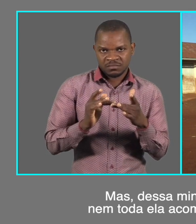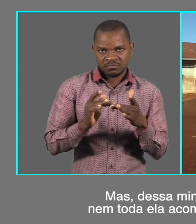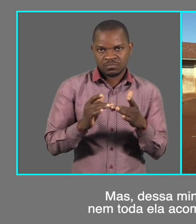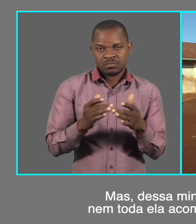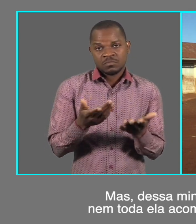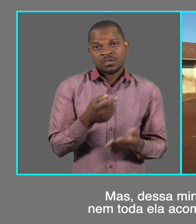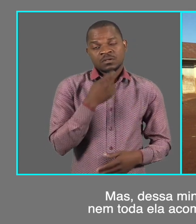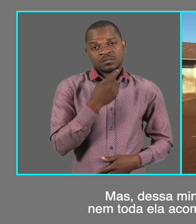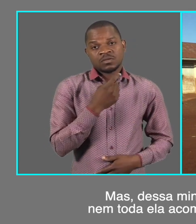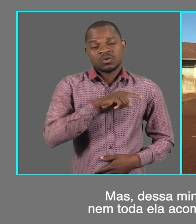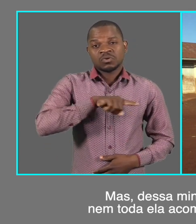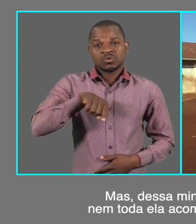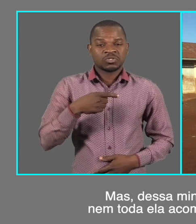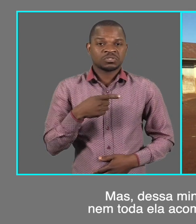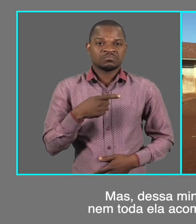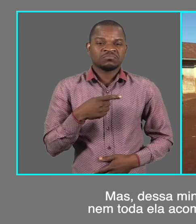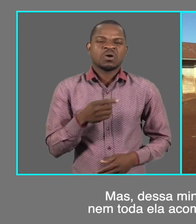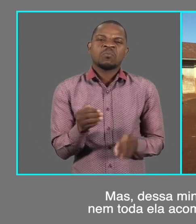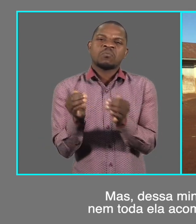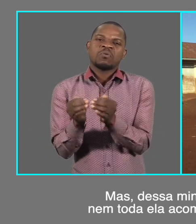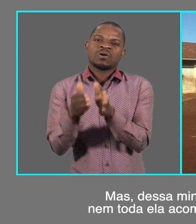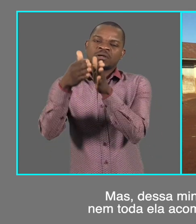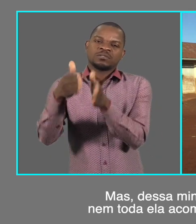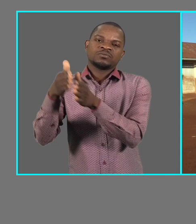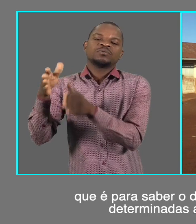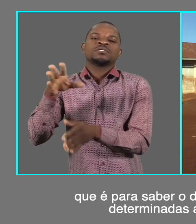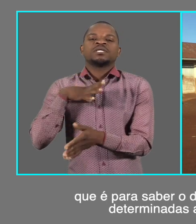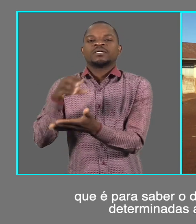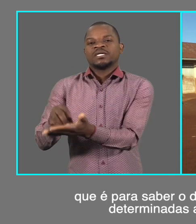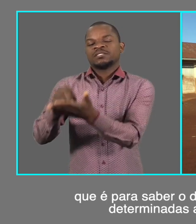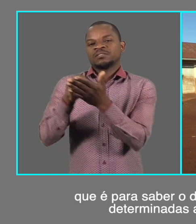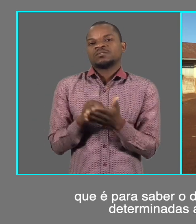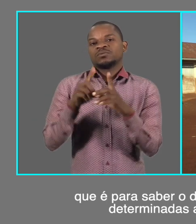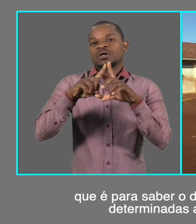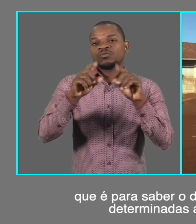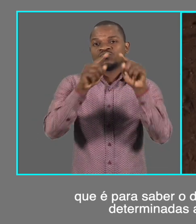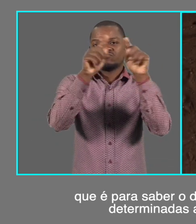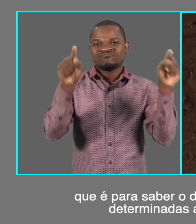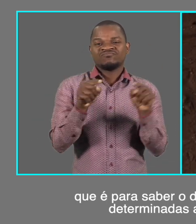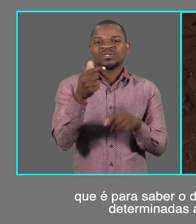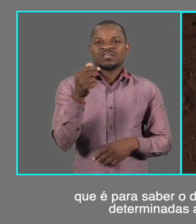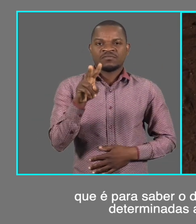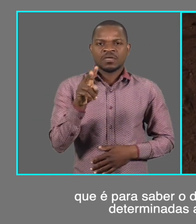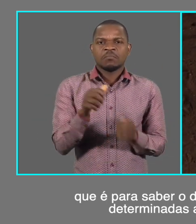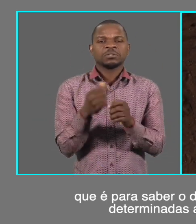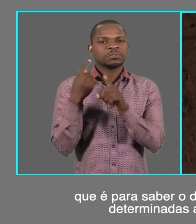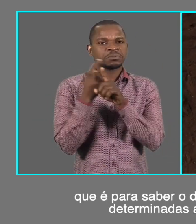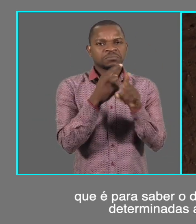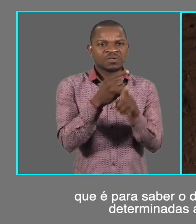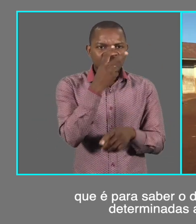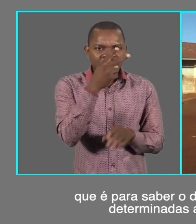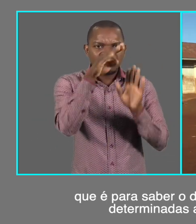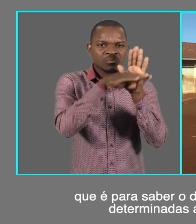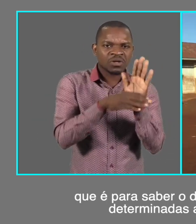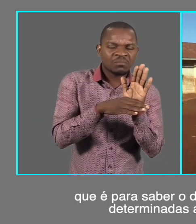toda ela envolve-se em atividades de acompanhar a programação da televisão, que é para saber o dia e a hora em que vão ser lecionadas determinado tipo de